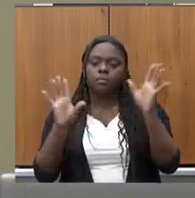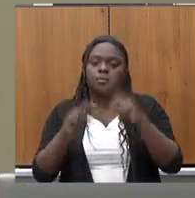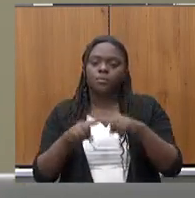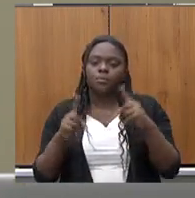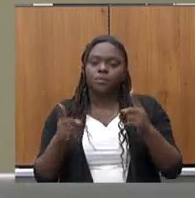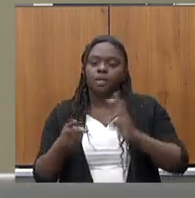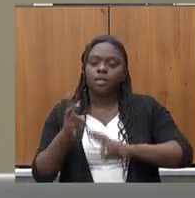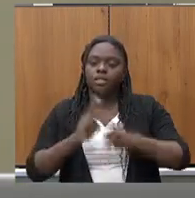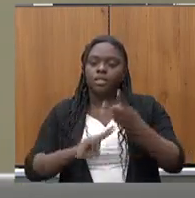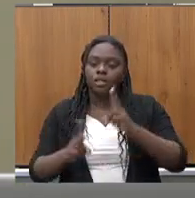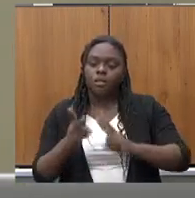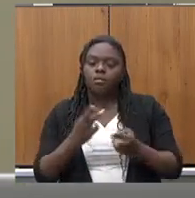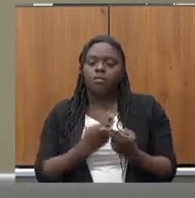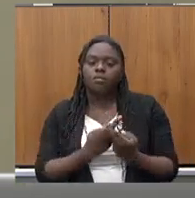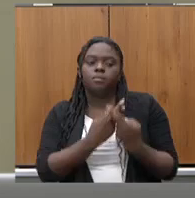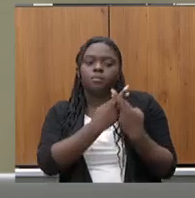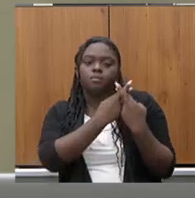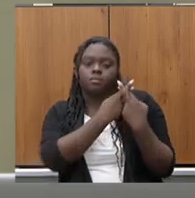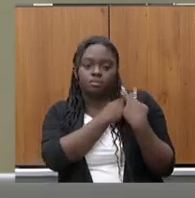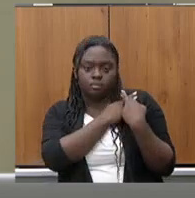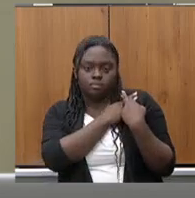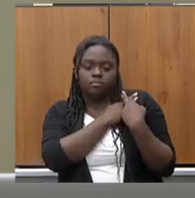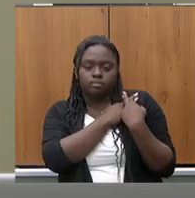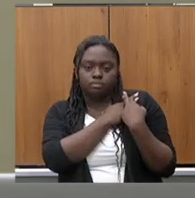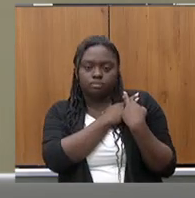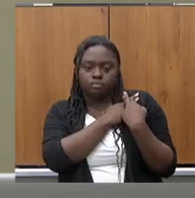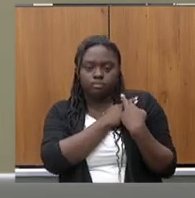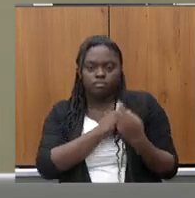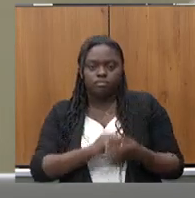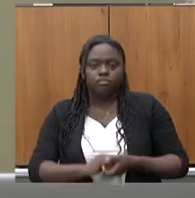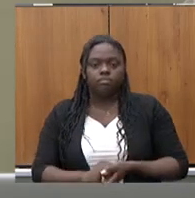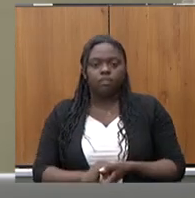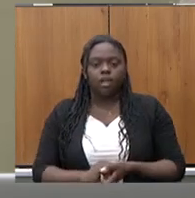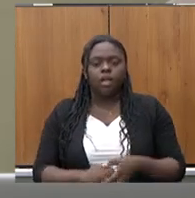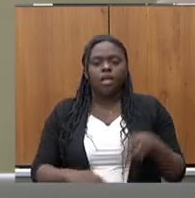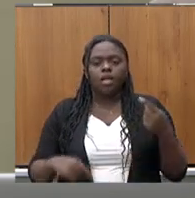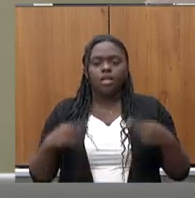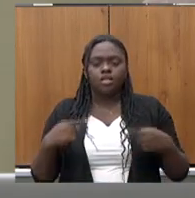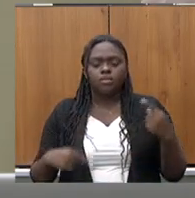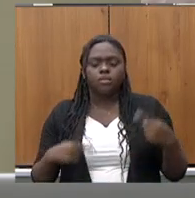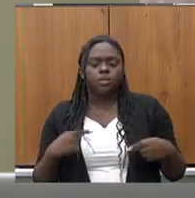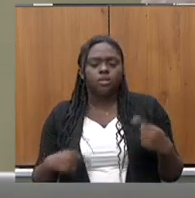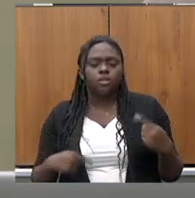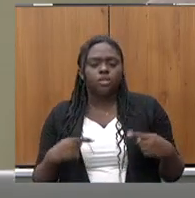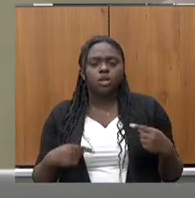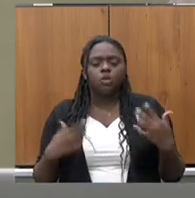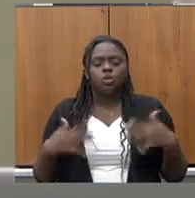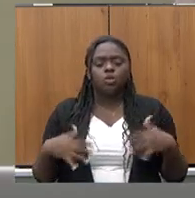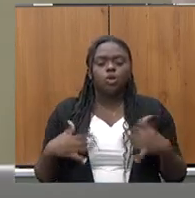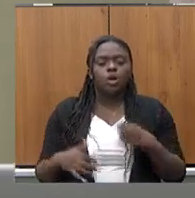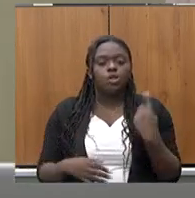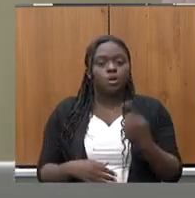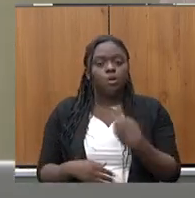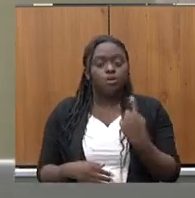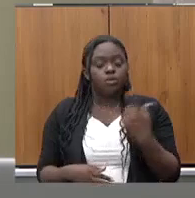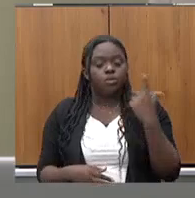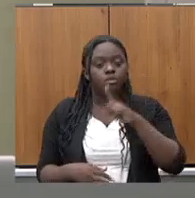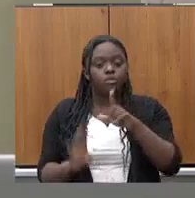sem prejuízo à responsabilidade. E essa política foi muito exitosa. Nós conseguimos liberar